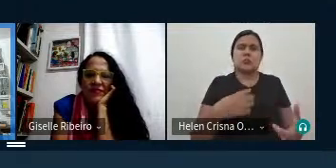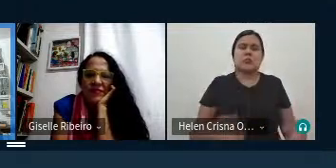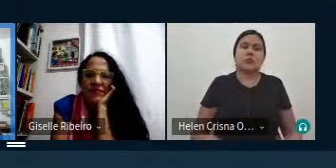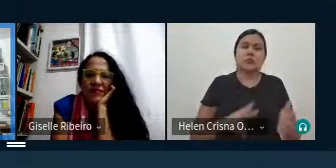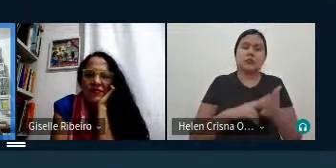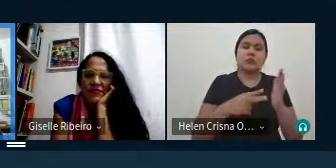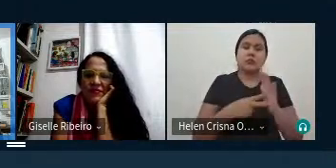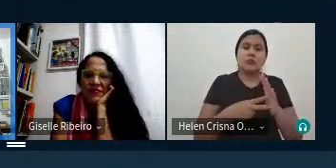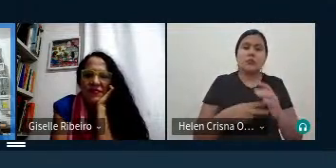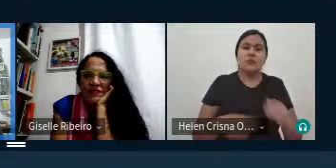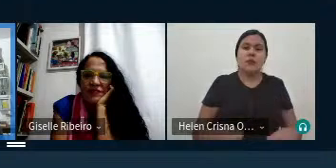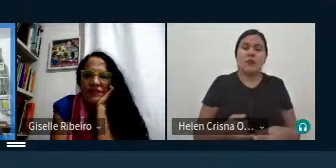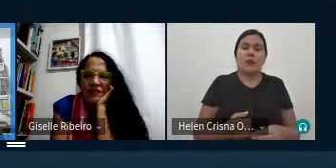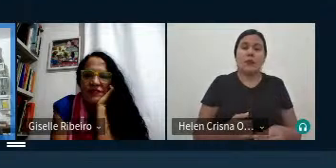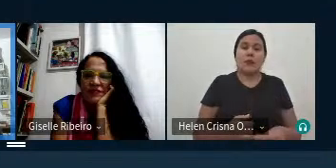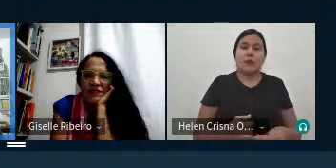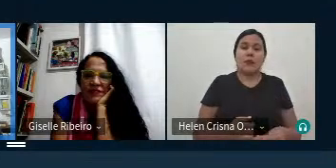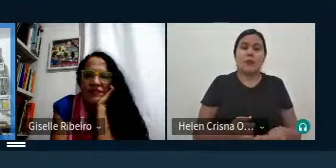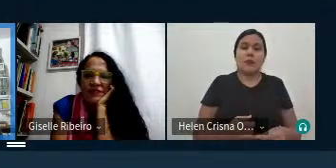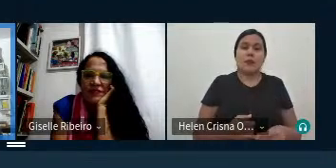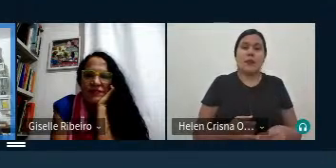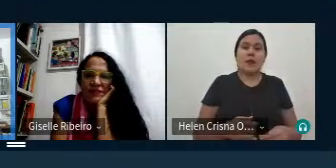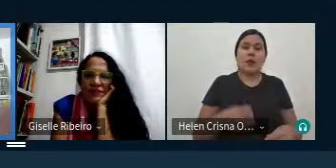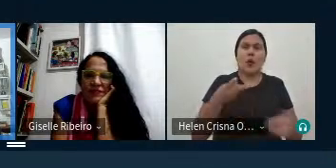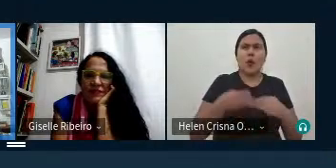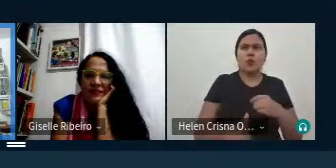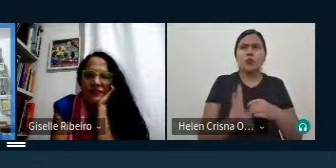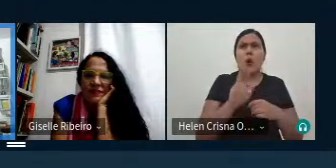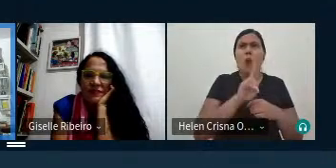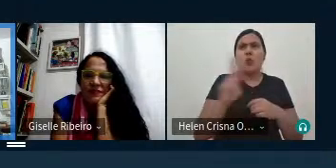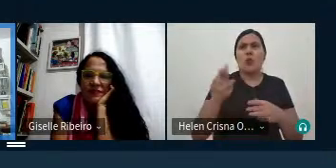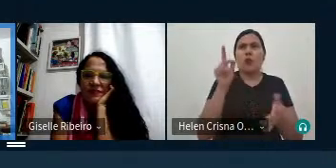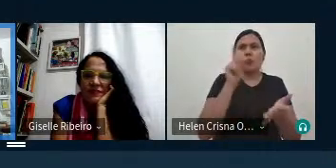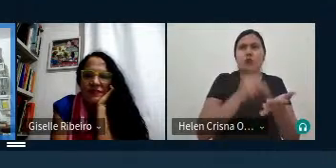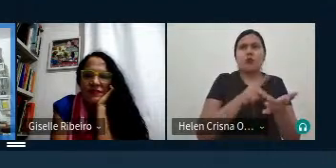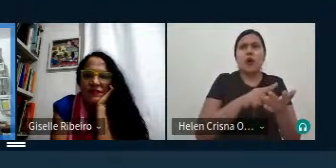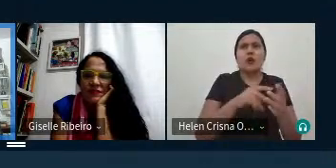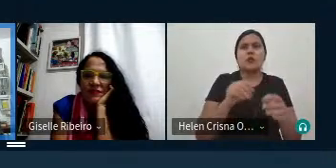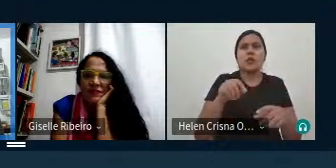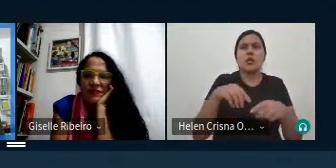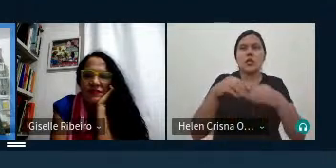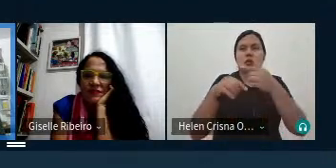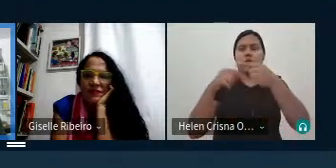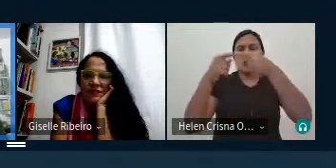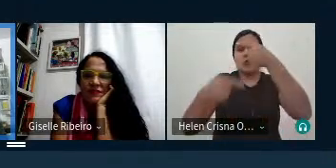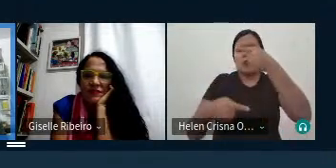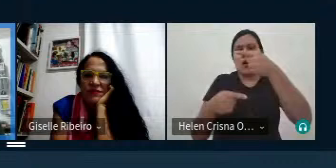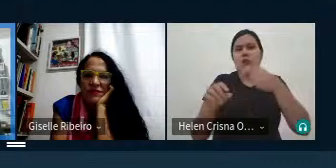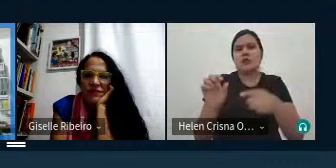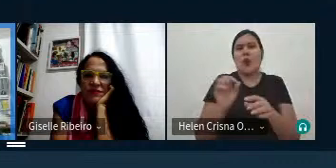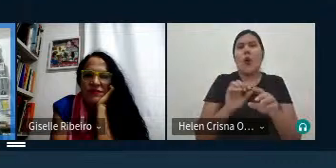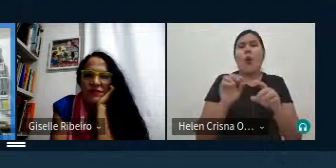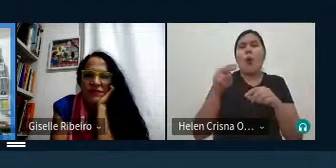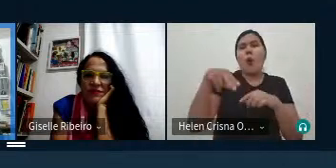não caberia nessa situação manter o nome original e acrescentar uma nota olha Nina